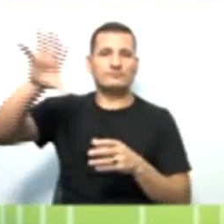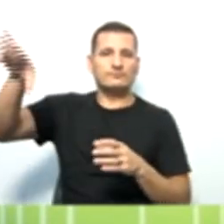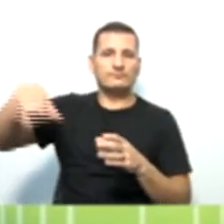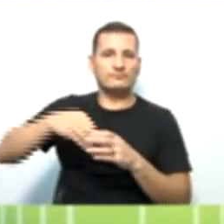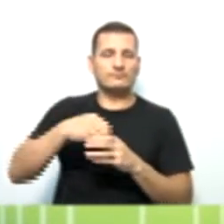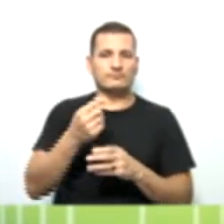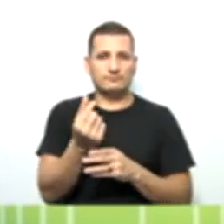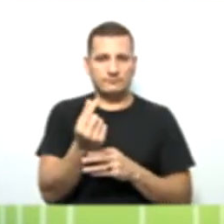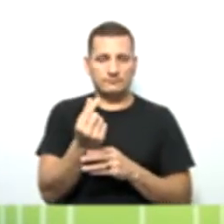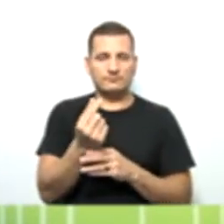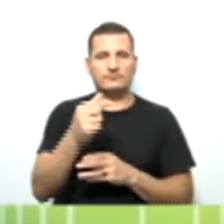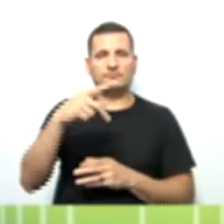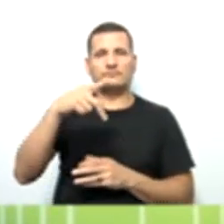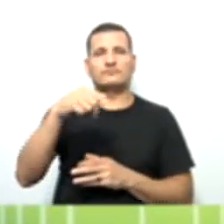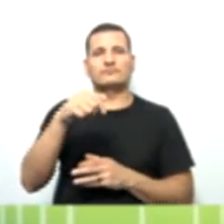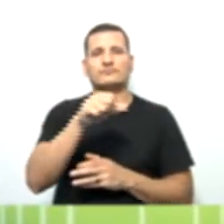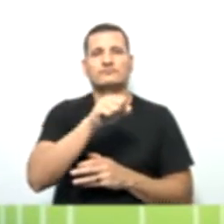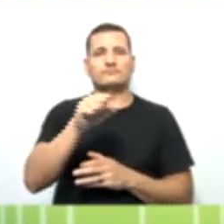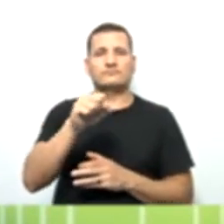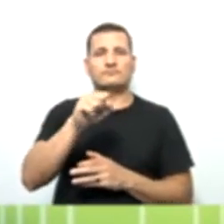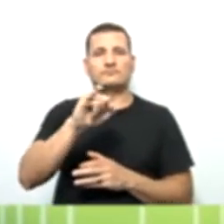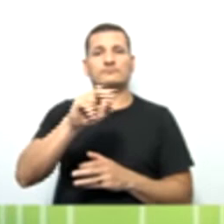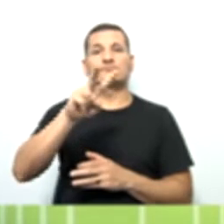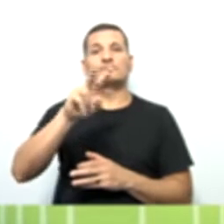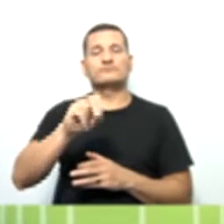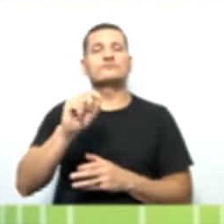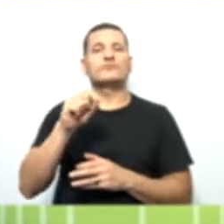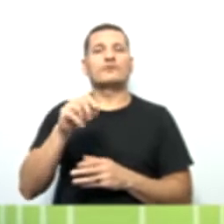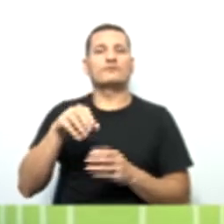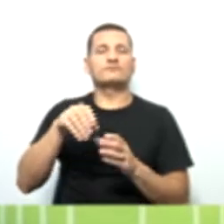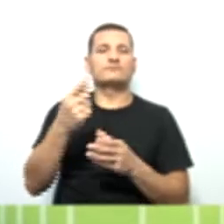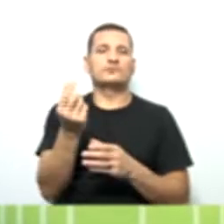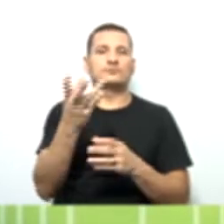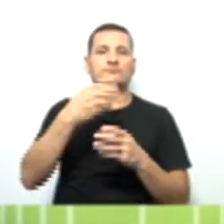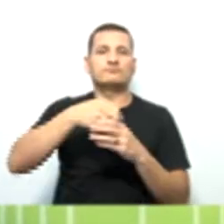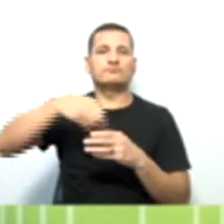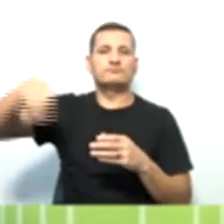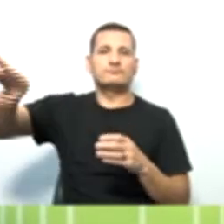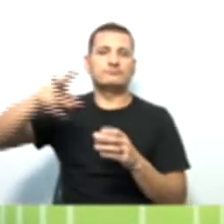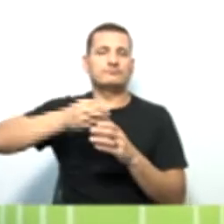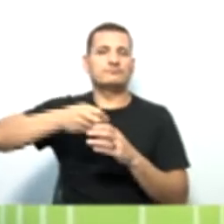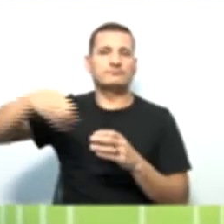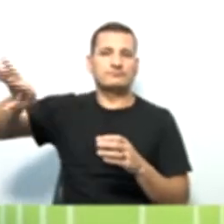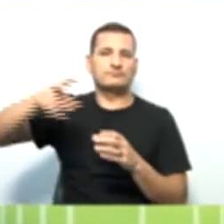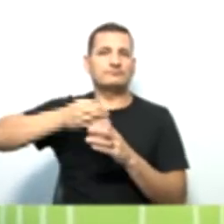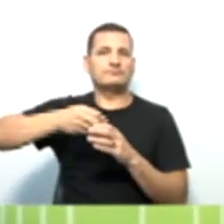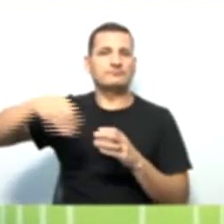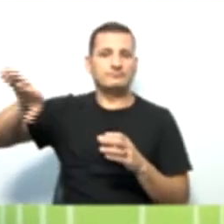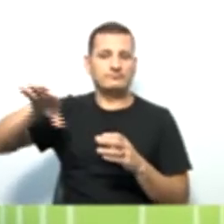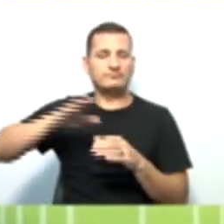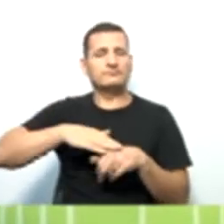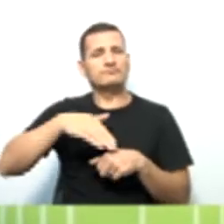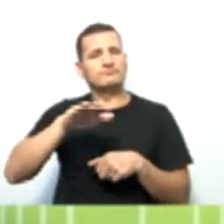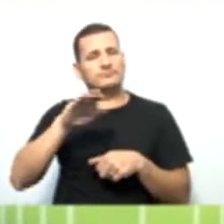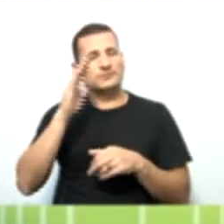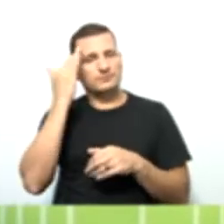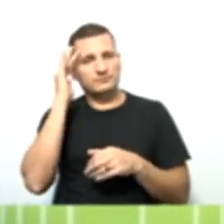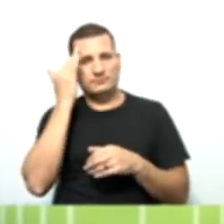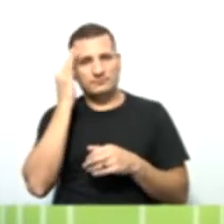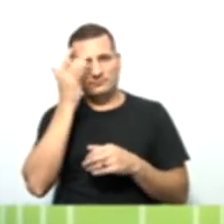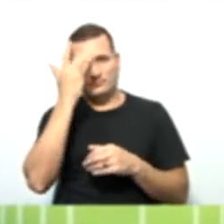E a conta do passivo é tudo aquilo que vai tirar dinheiro do meu bolso. Então, isso é mais fácil, de